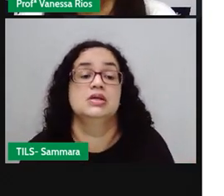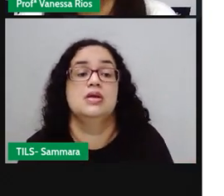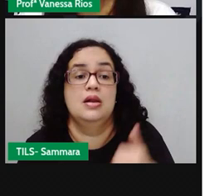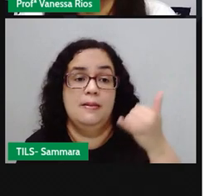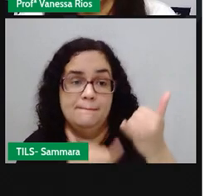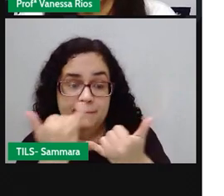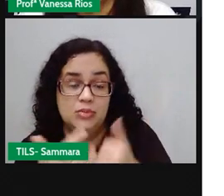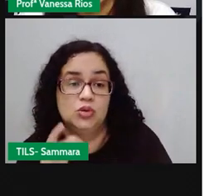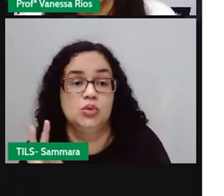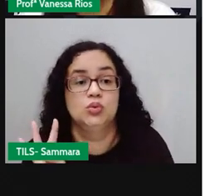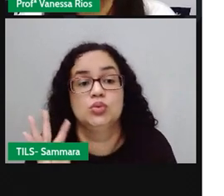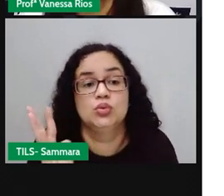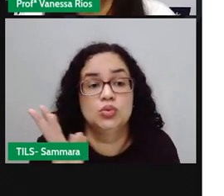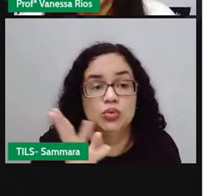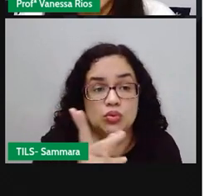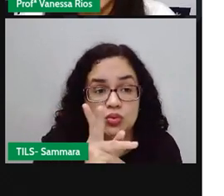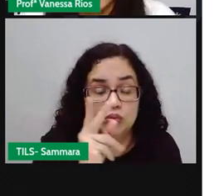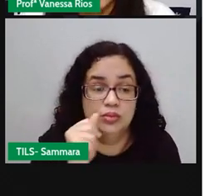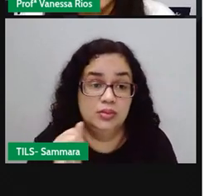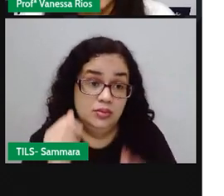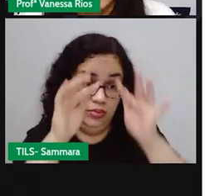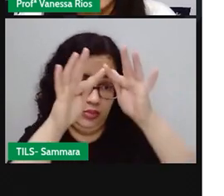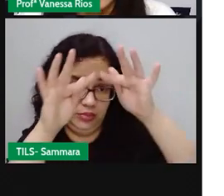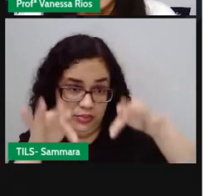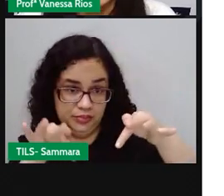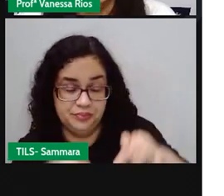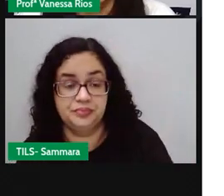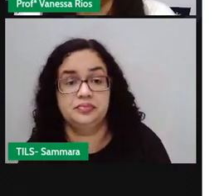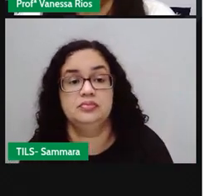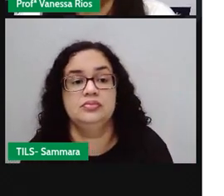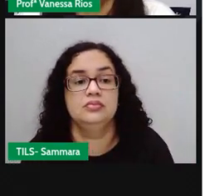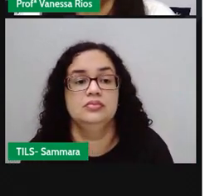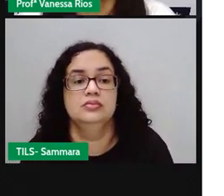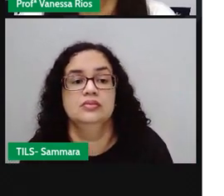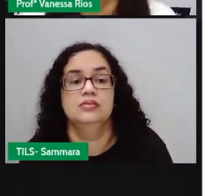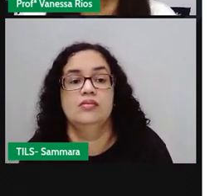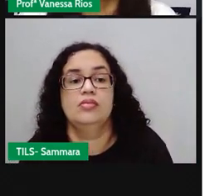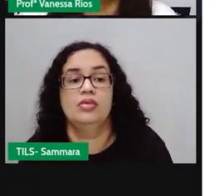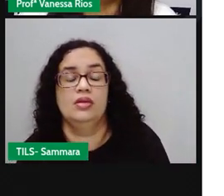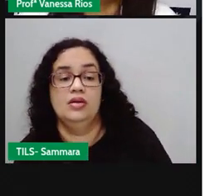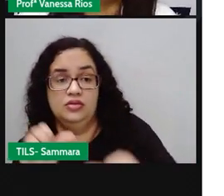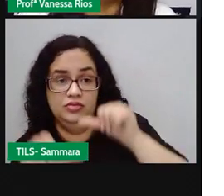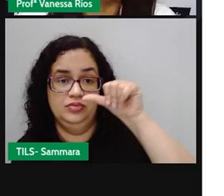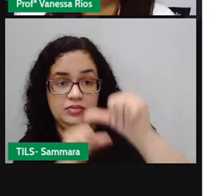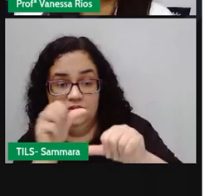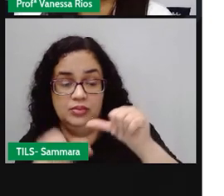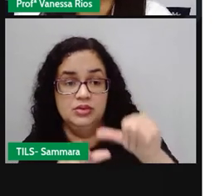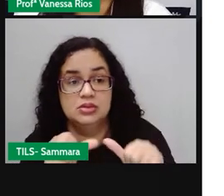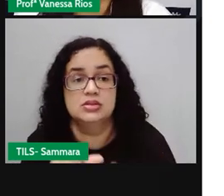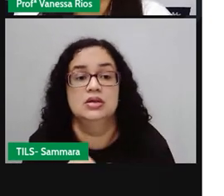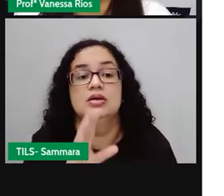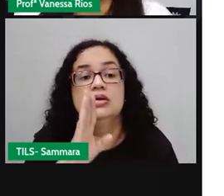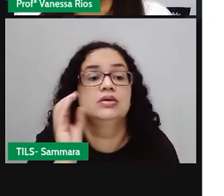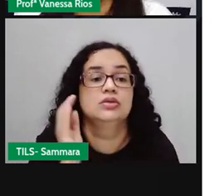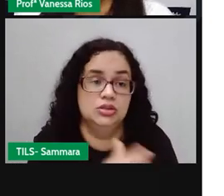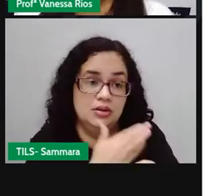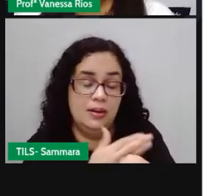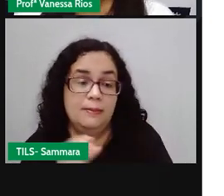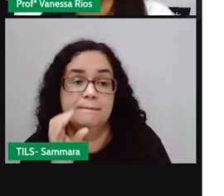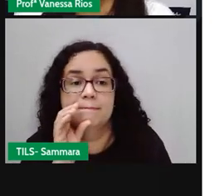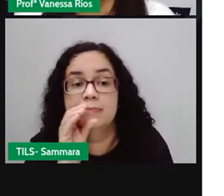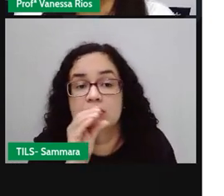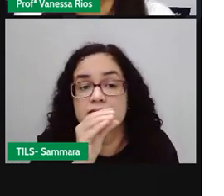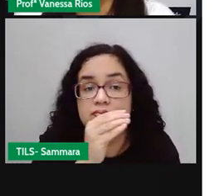brincadeira toda, até quem ficar por último. É uma, assim, variação do batata quente, né? Lá vai a bola.